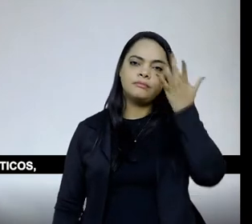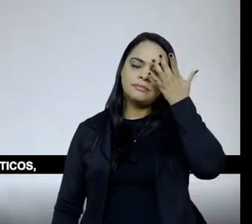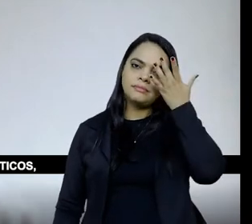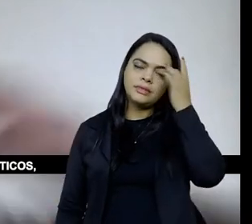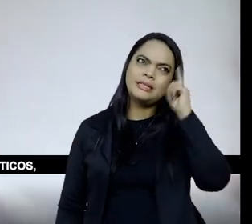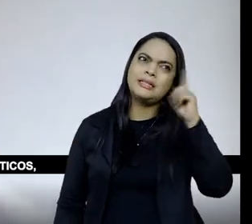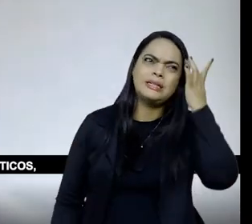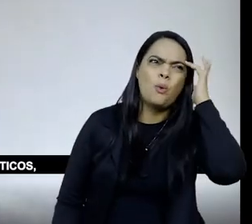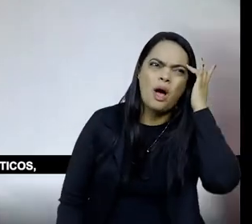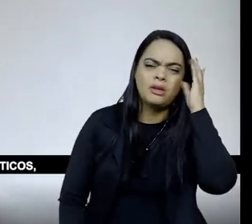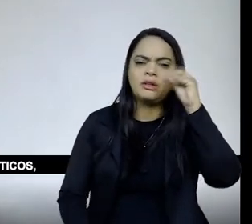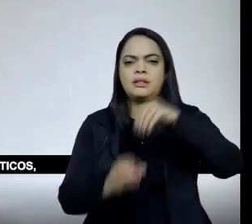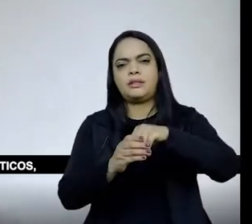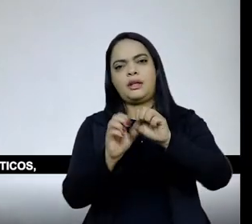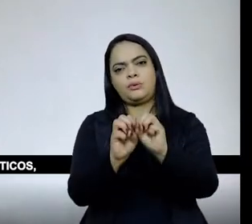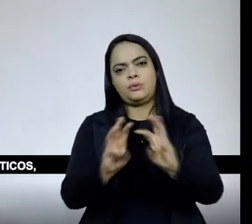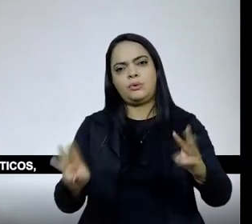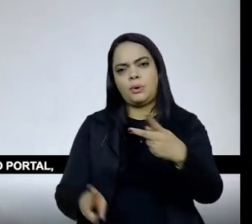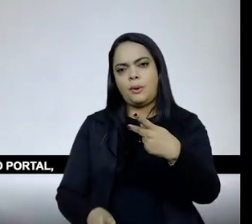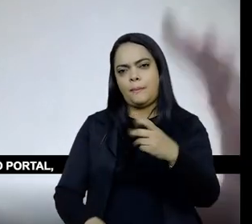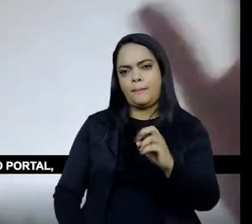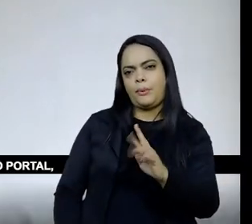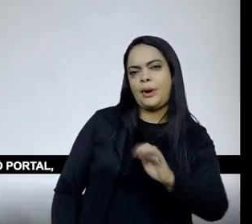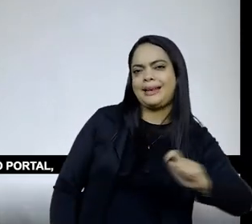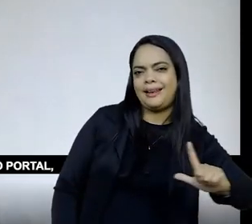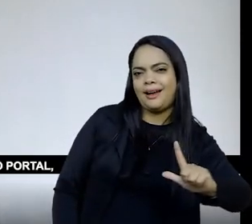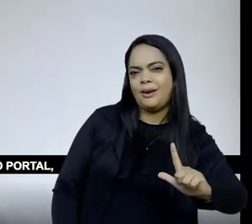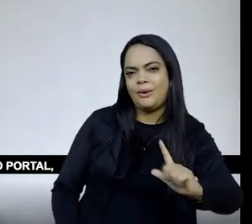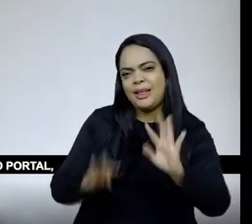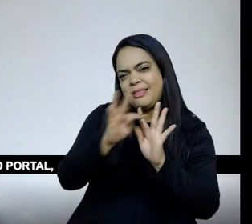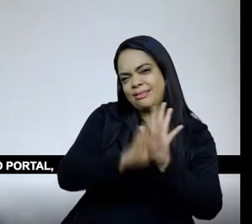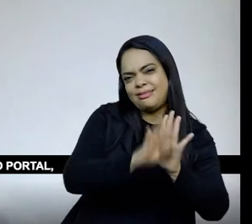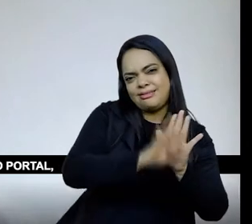portal serão livros didáticos, que passarão por